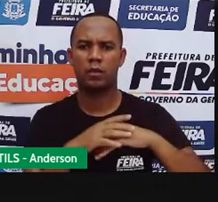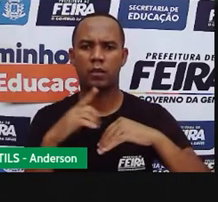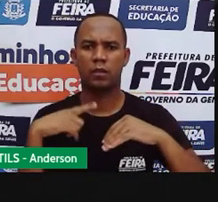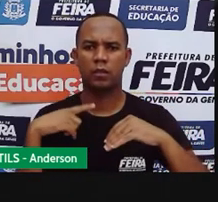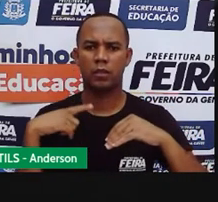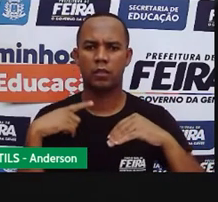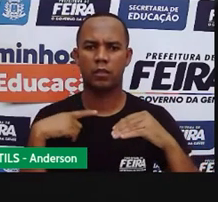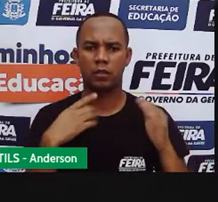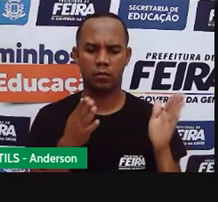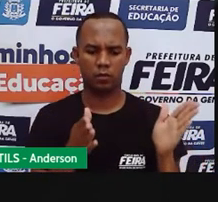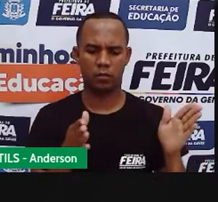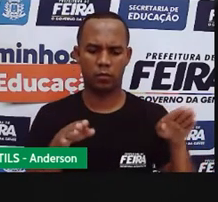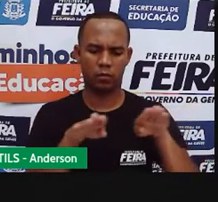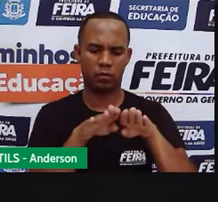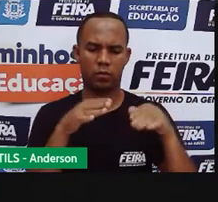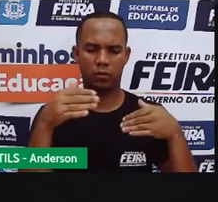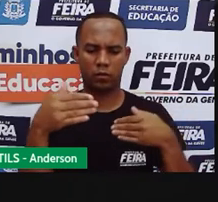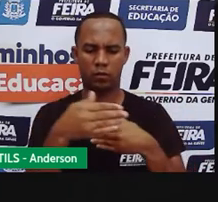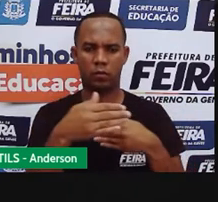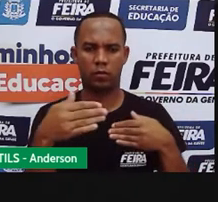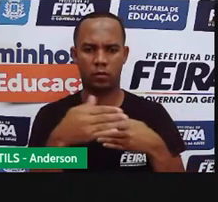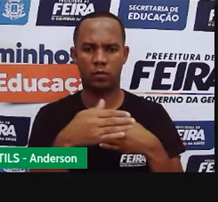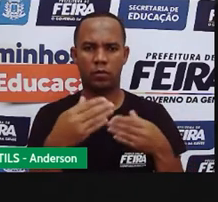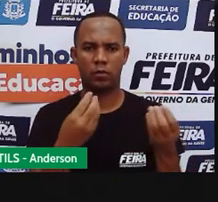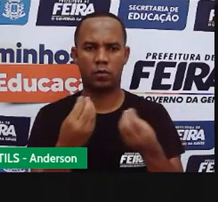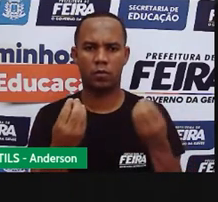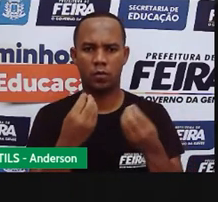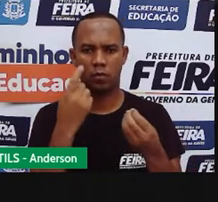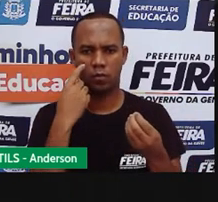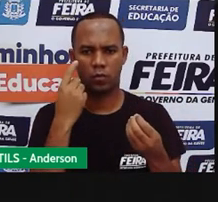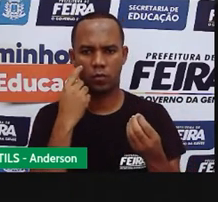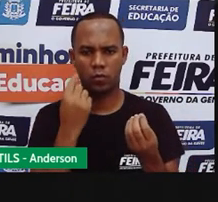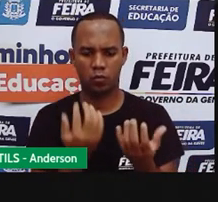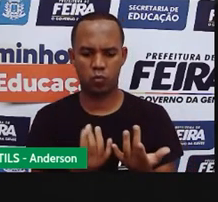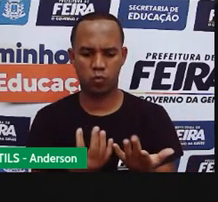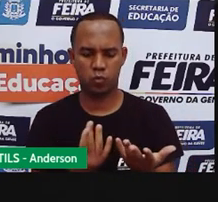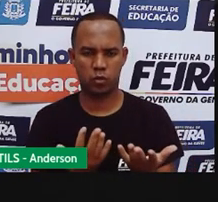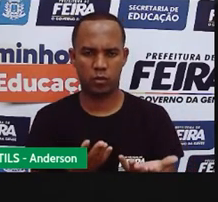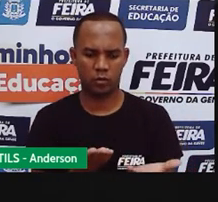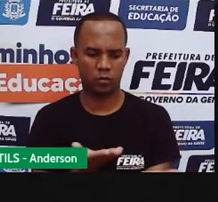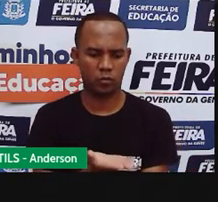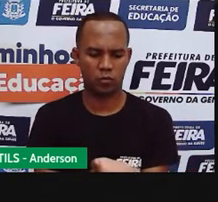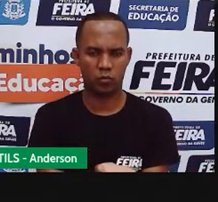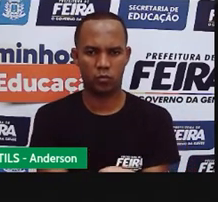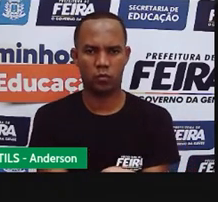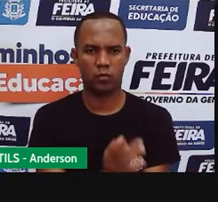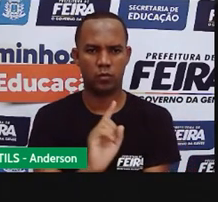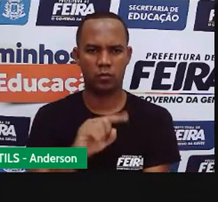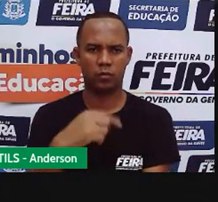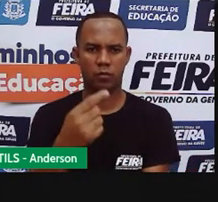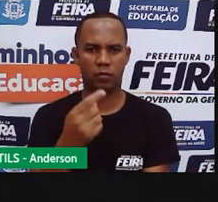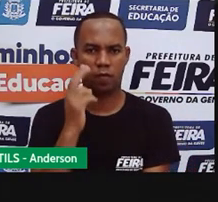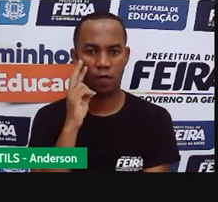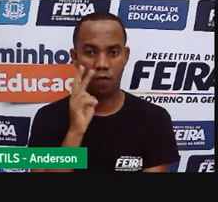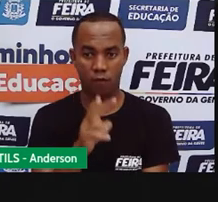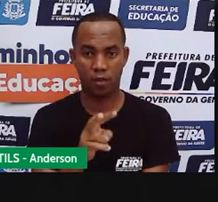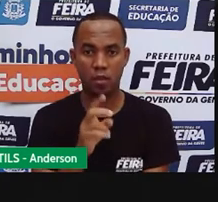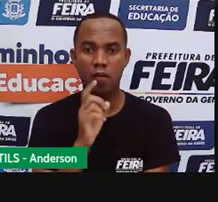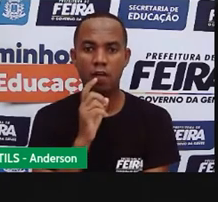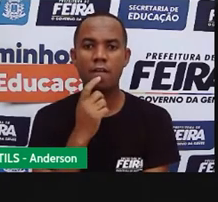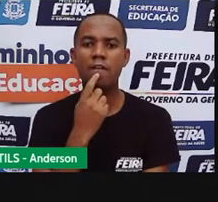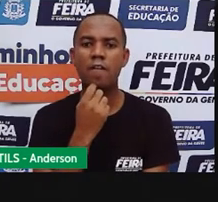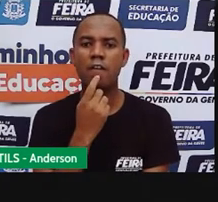em bloco que é seto no fogo, é cozido ou latado, ali a terra onde você está vendo do meio